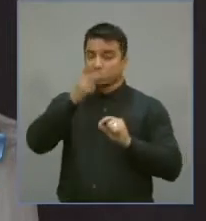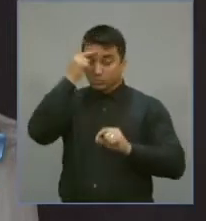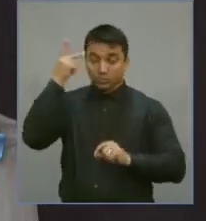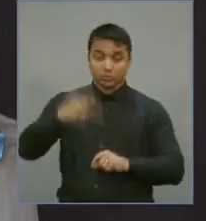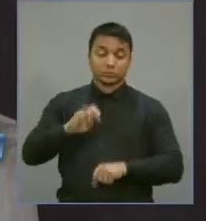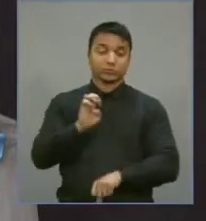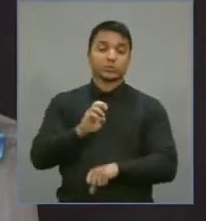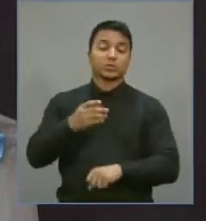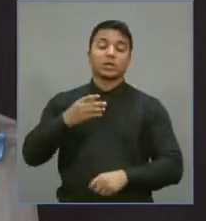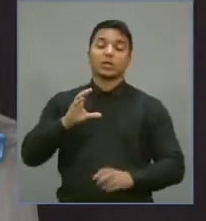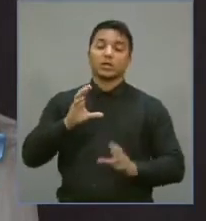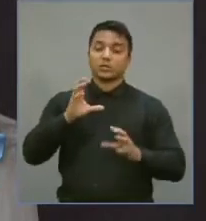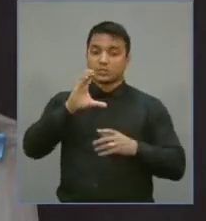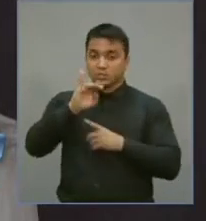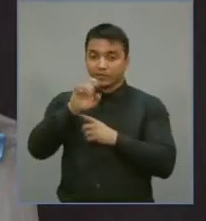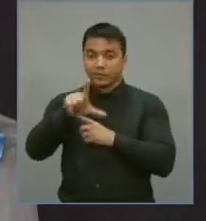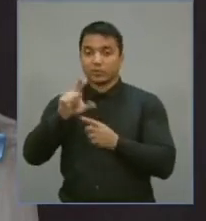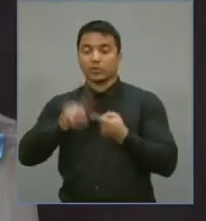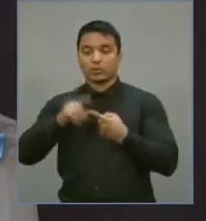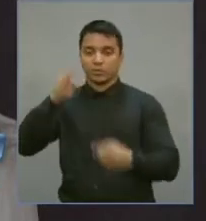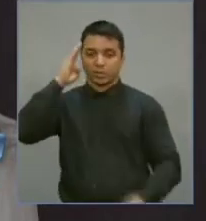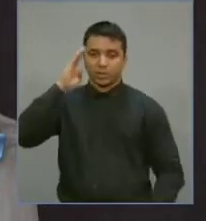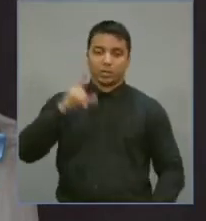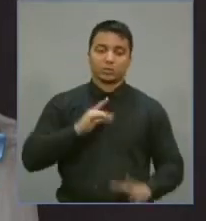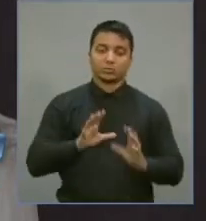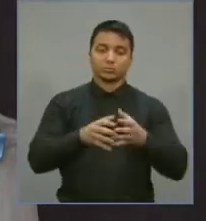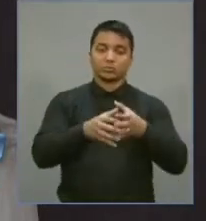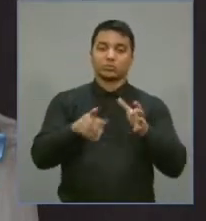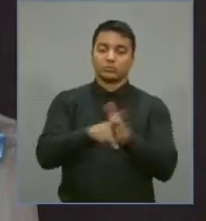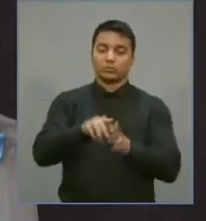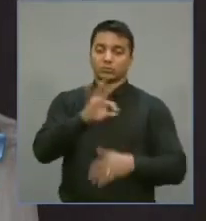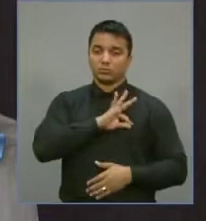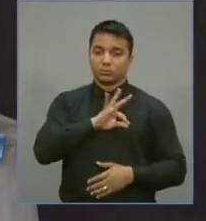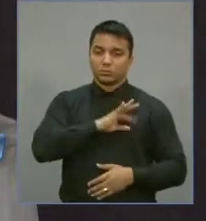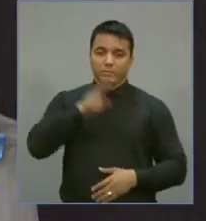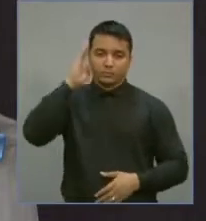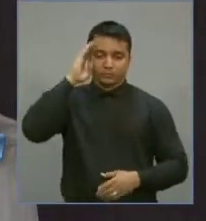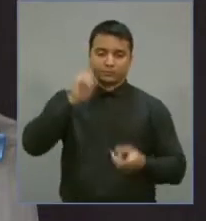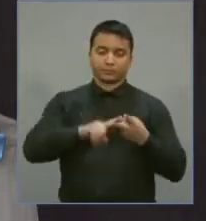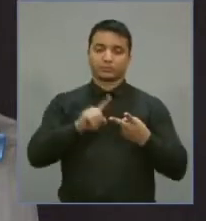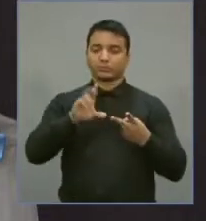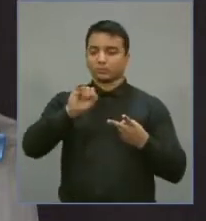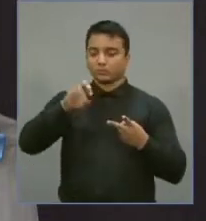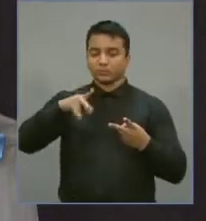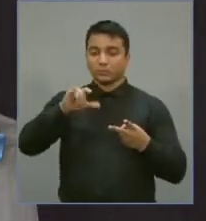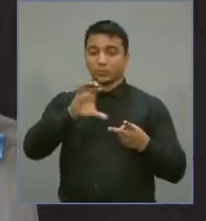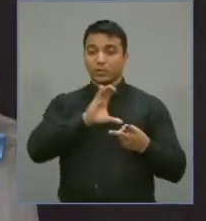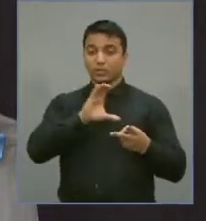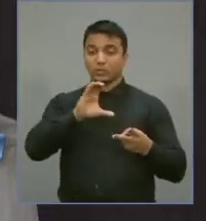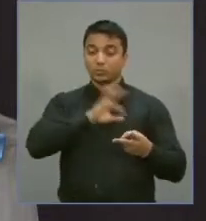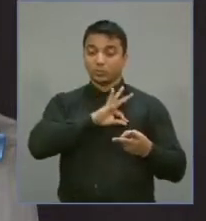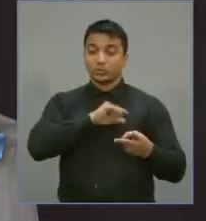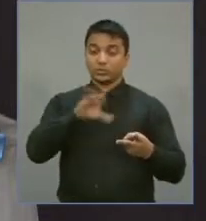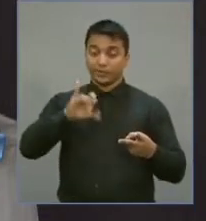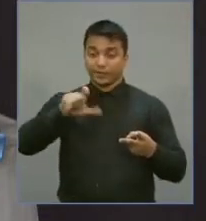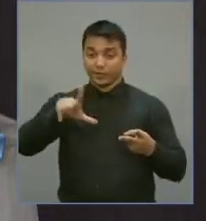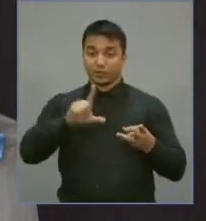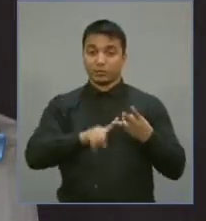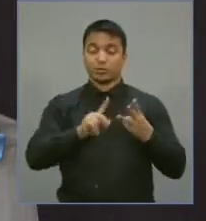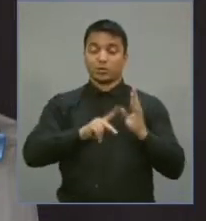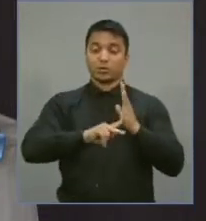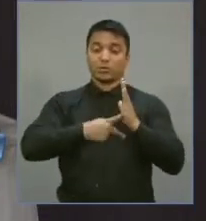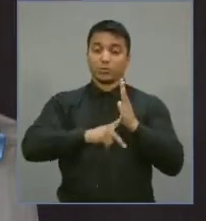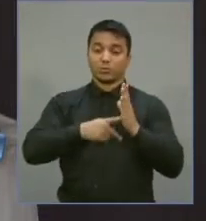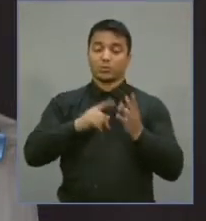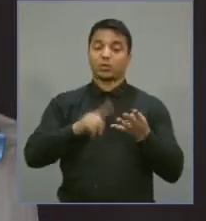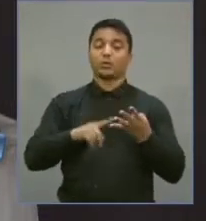públicos civis e militares. Estavam lá as associações de policiais militares, sindicatos de polícia civil, agentes penitenciários, professores da